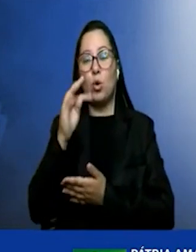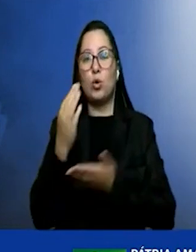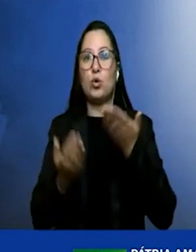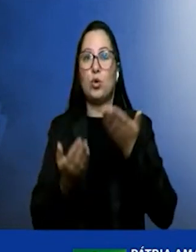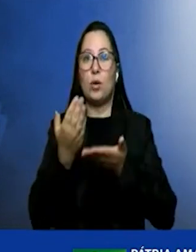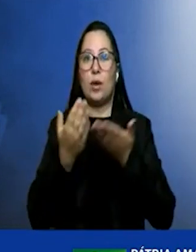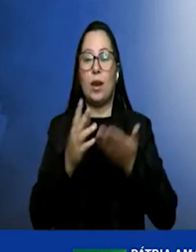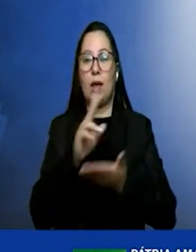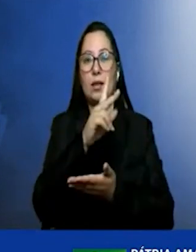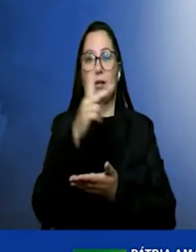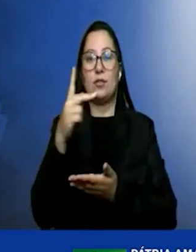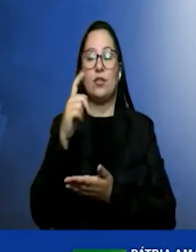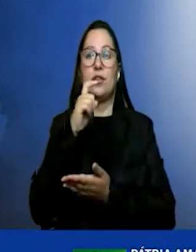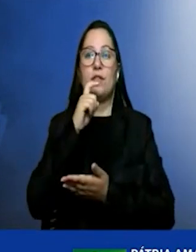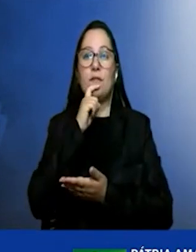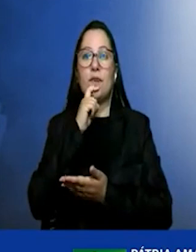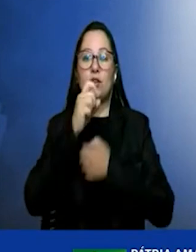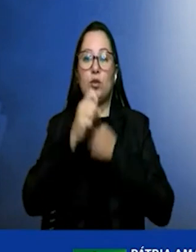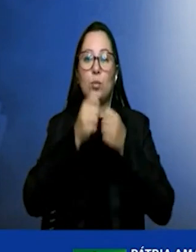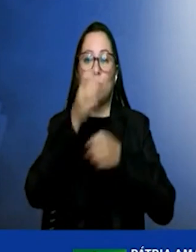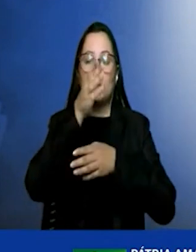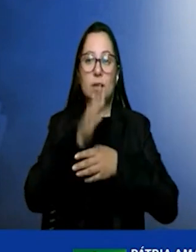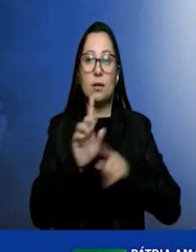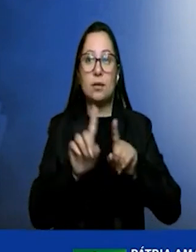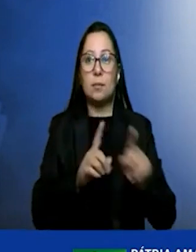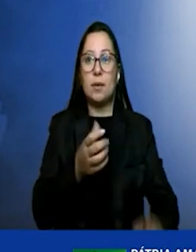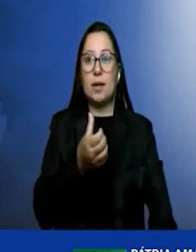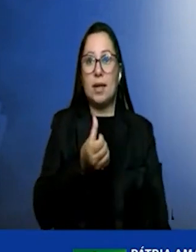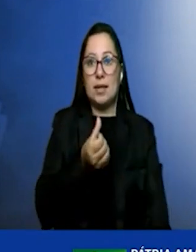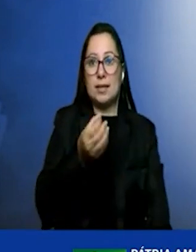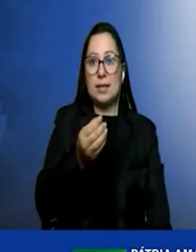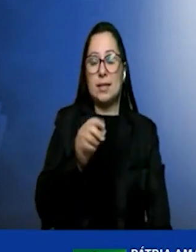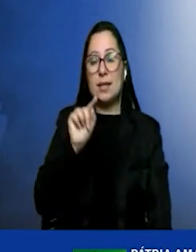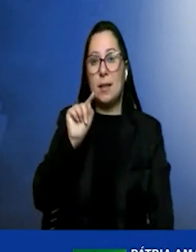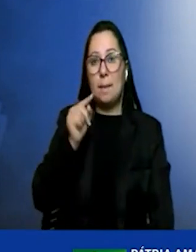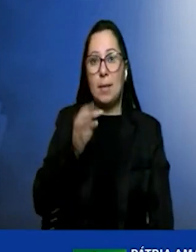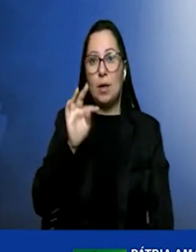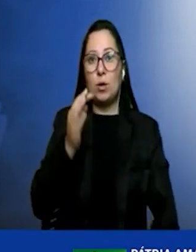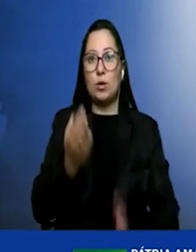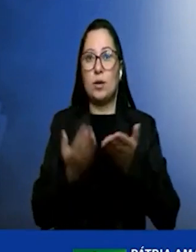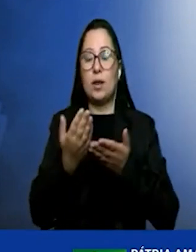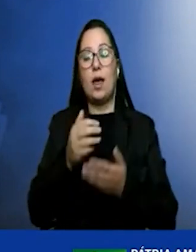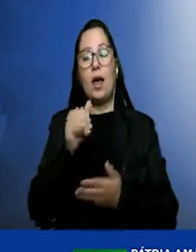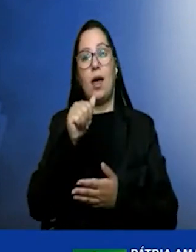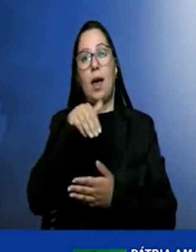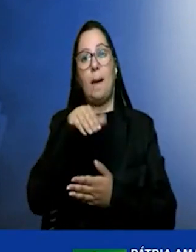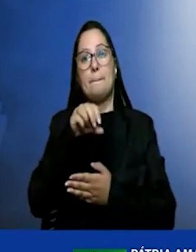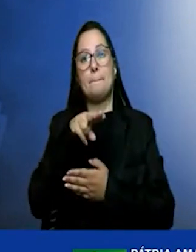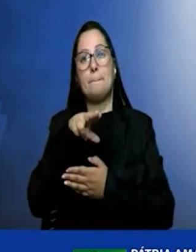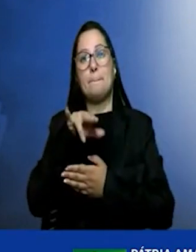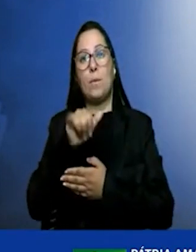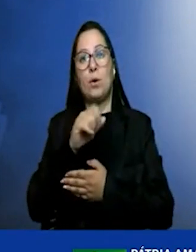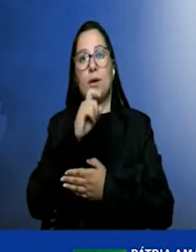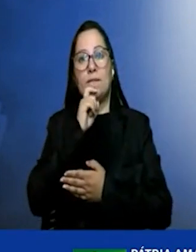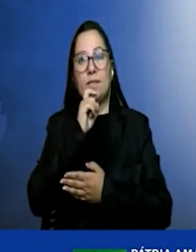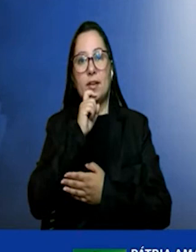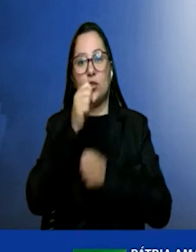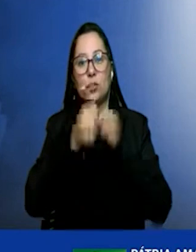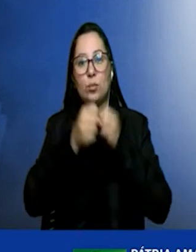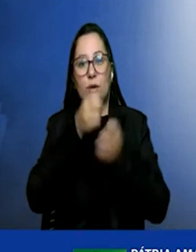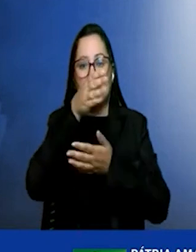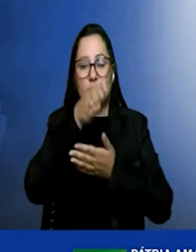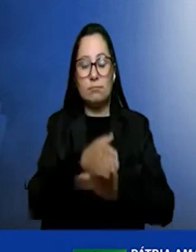verde e de 60 mil toneladas ano de amônia verde. Na segunda fase do